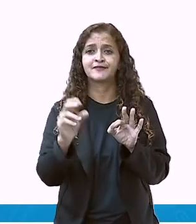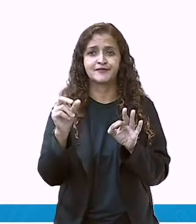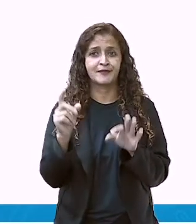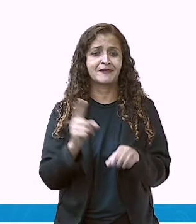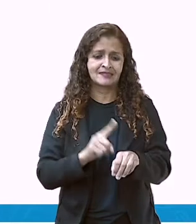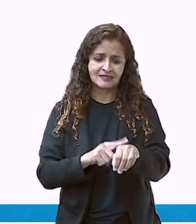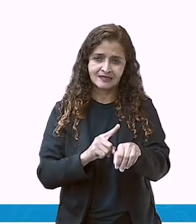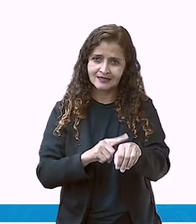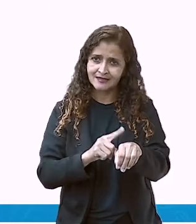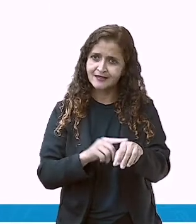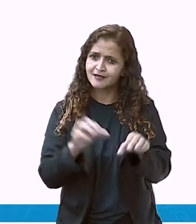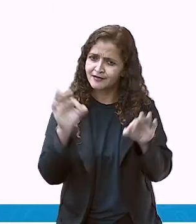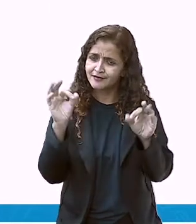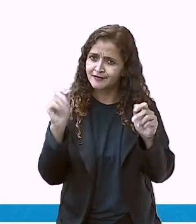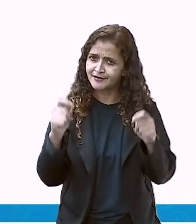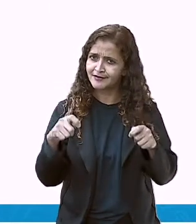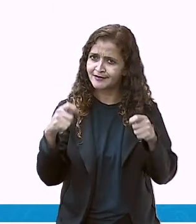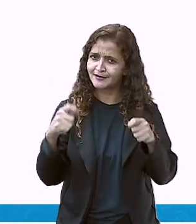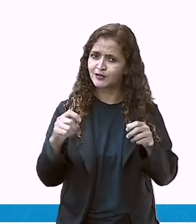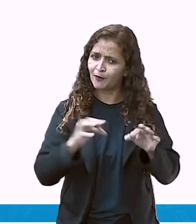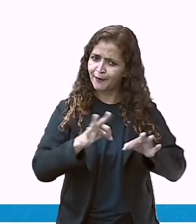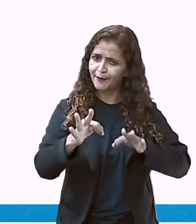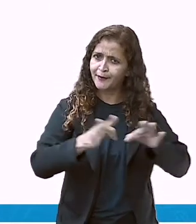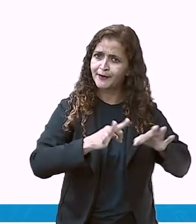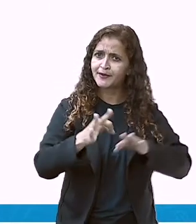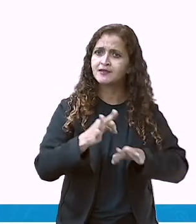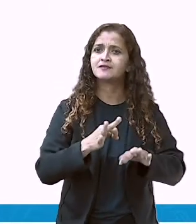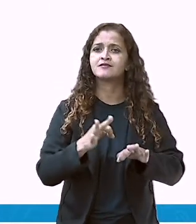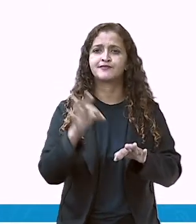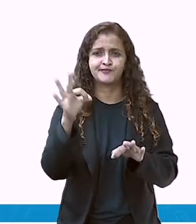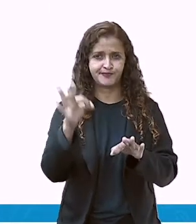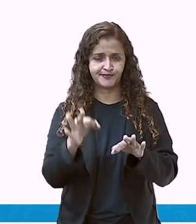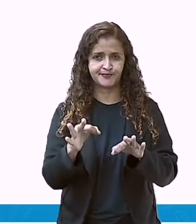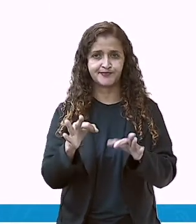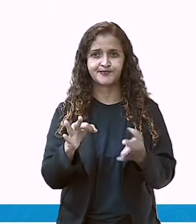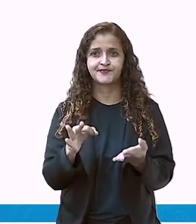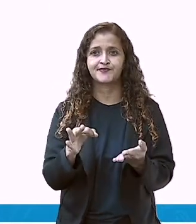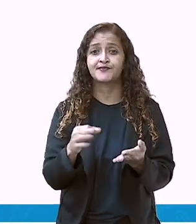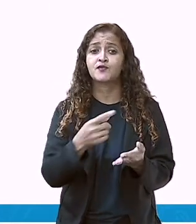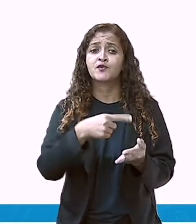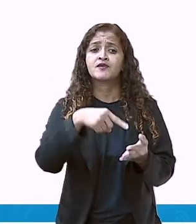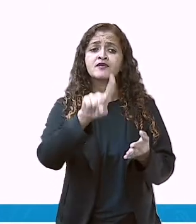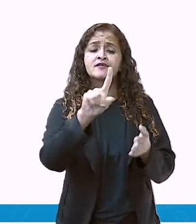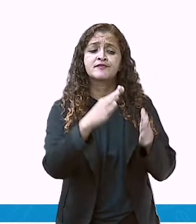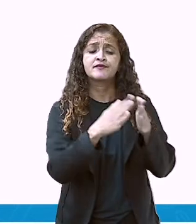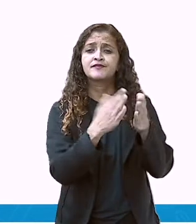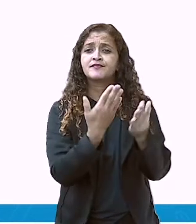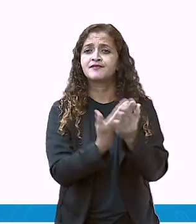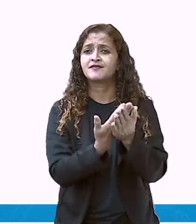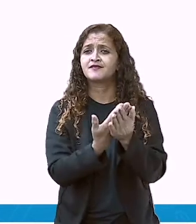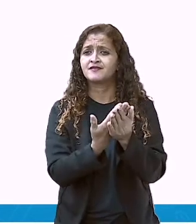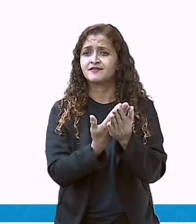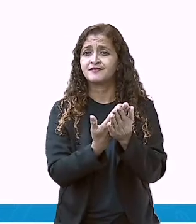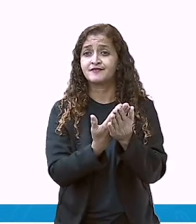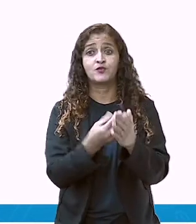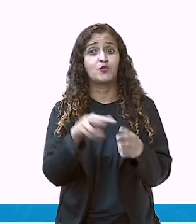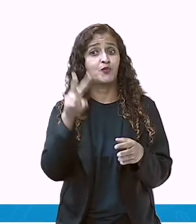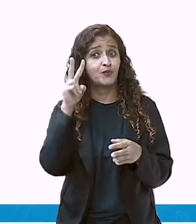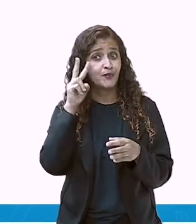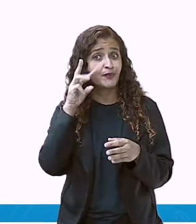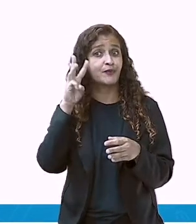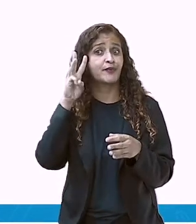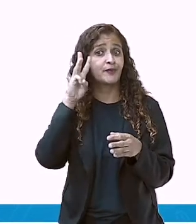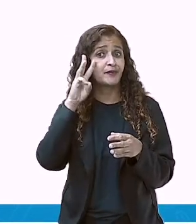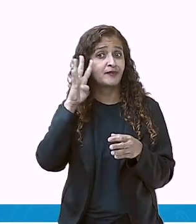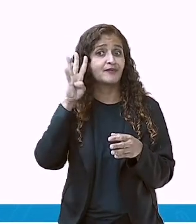aquele horário para estudarmos. Então, começa normalmente. Quando a gente está indo para a escola, a gente não vai na segunda,